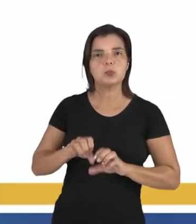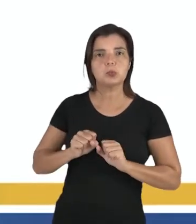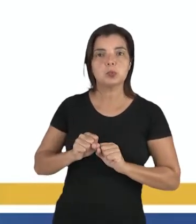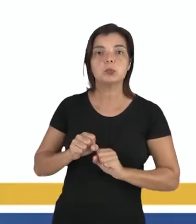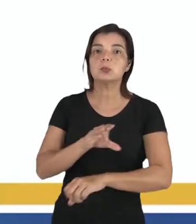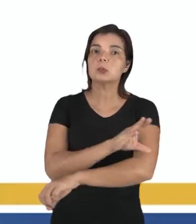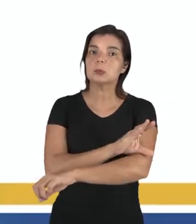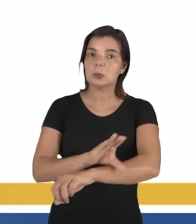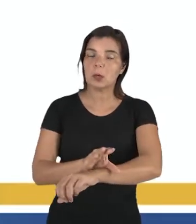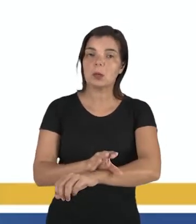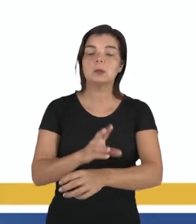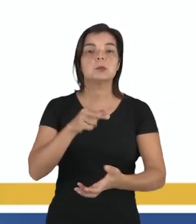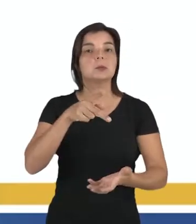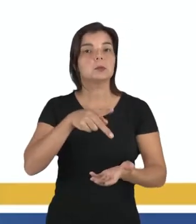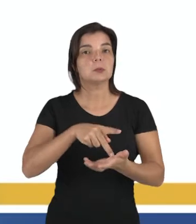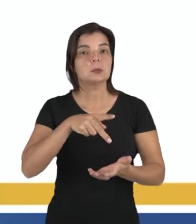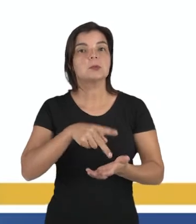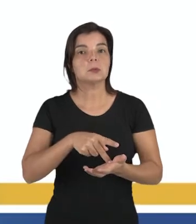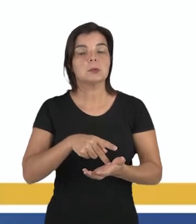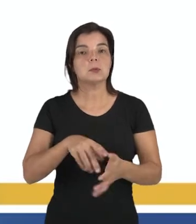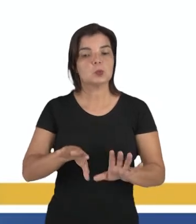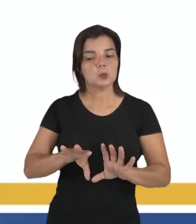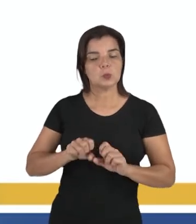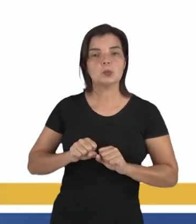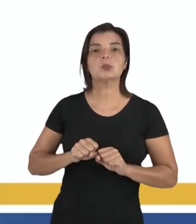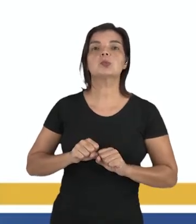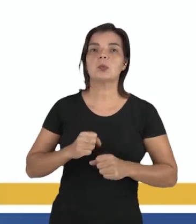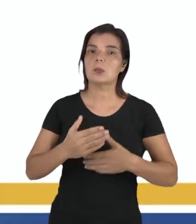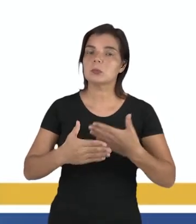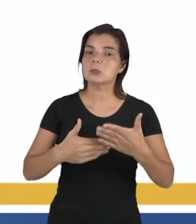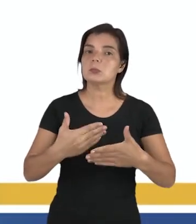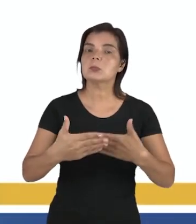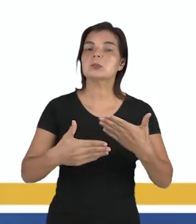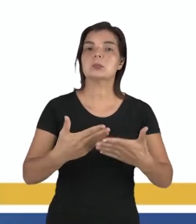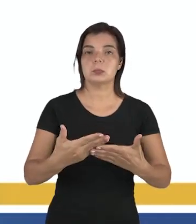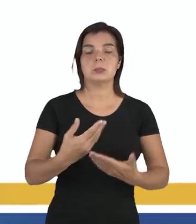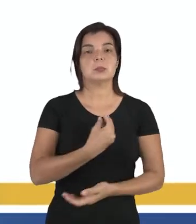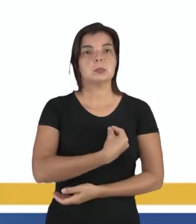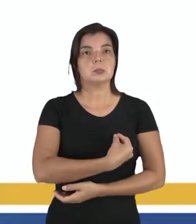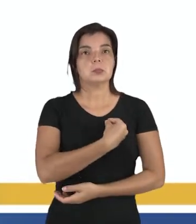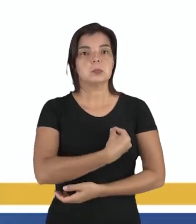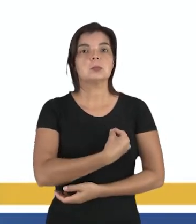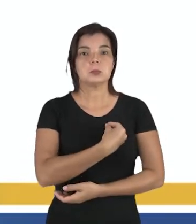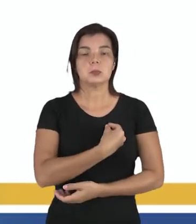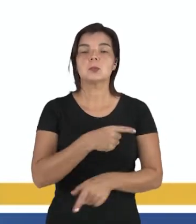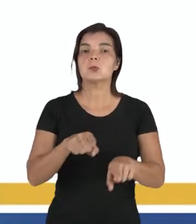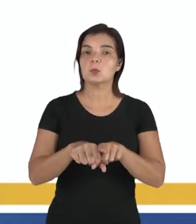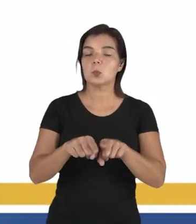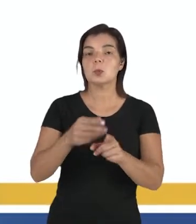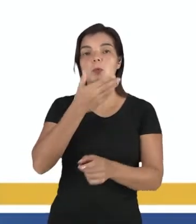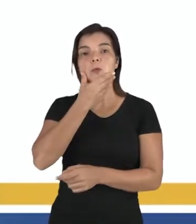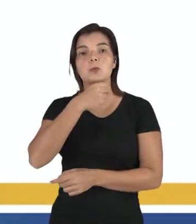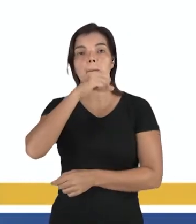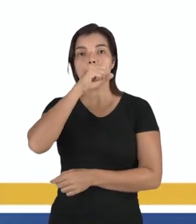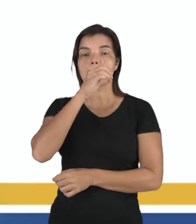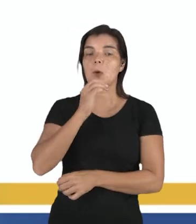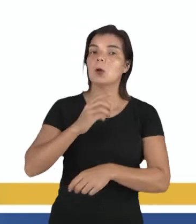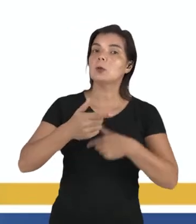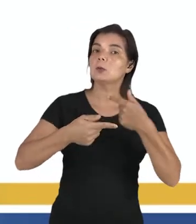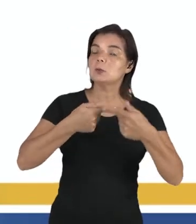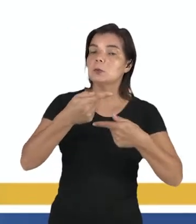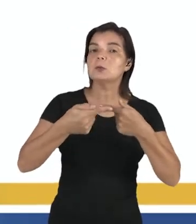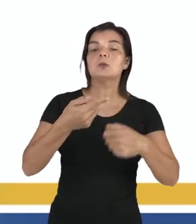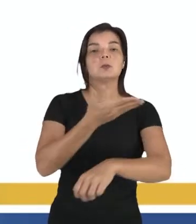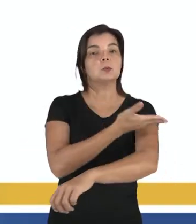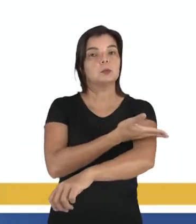culturalmente, as verdades que nós absorvemos ao longo da nossa existência, aquilo que os nossos pais falaram, a tradição